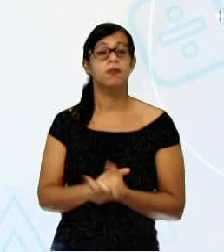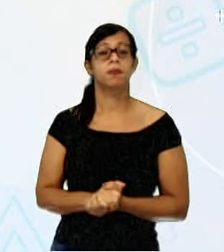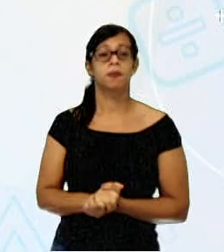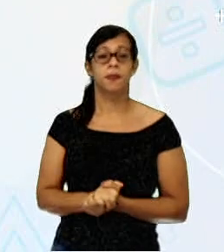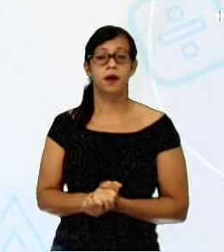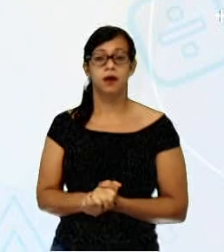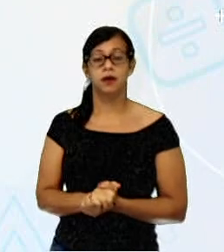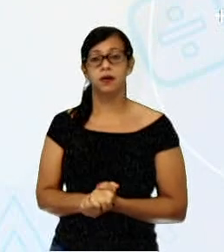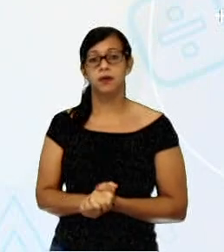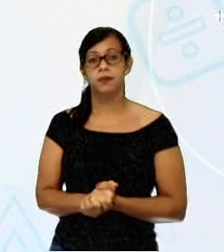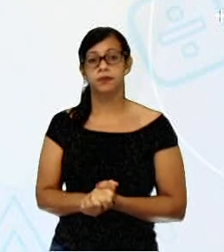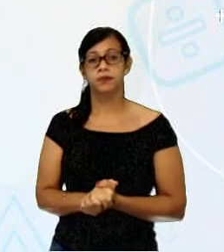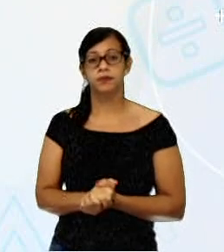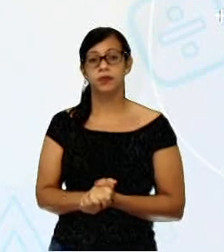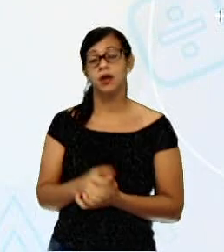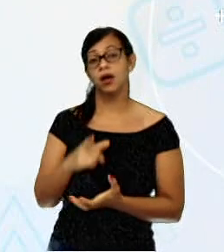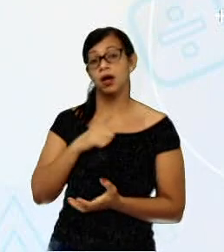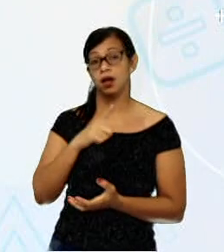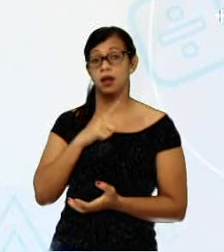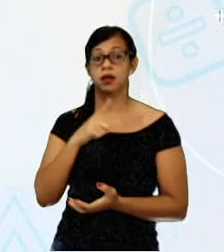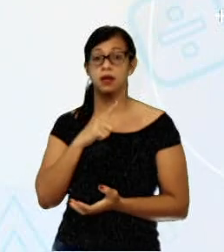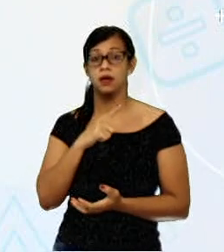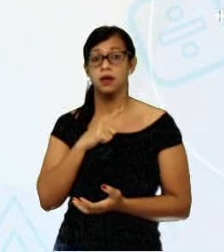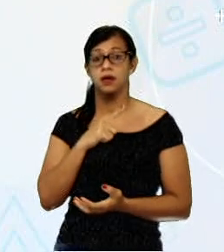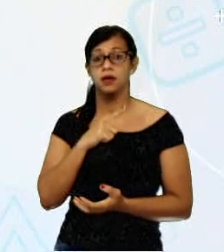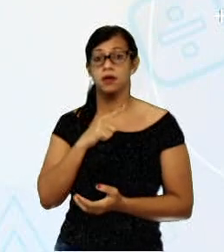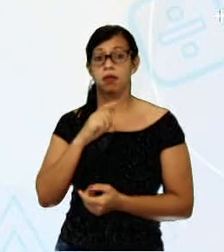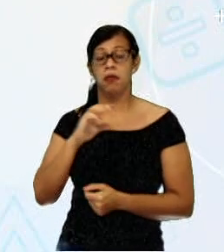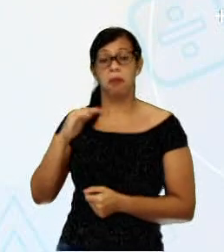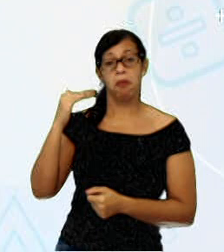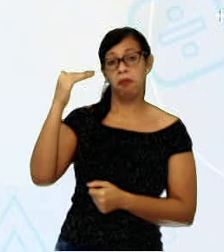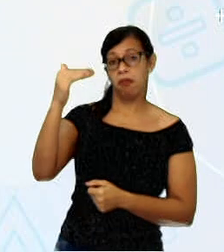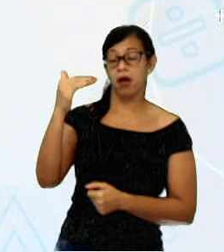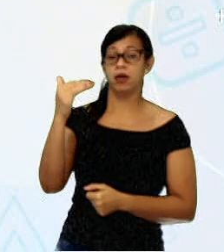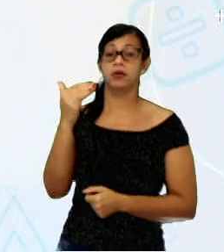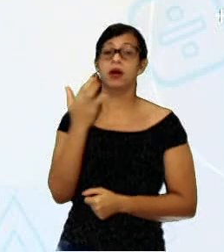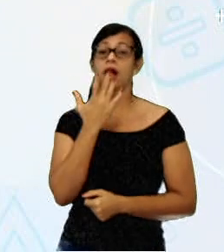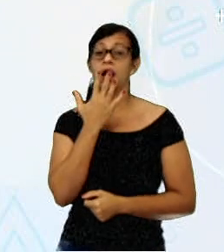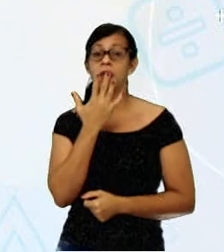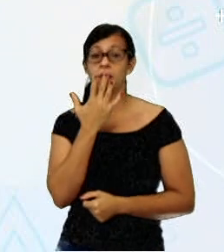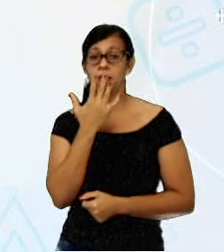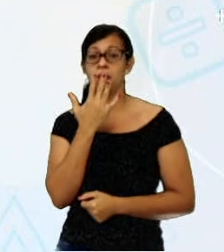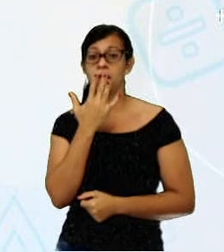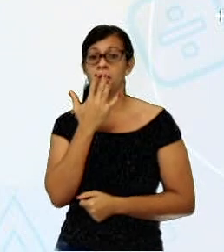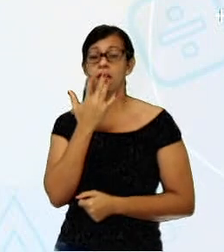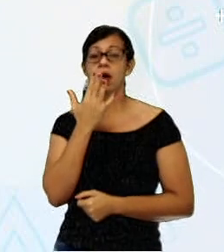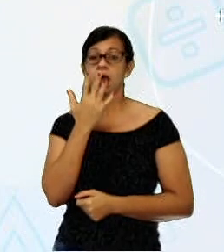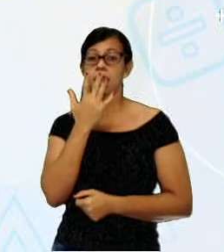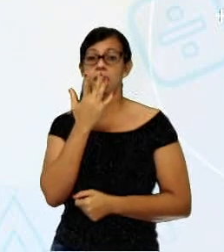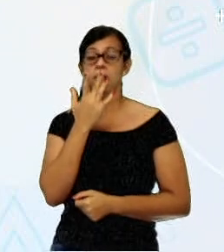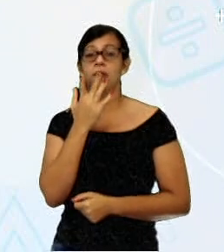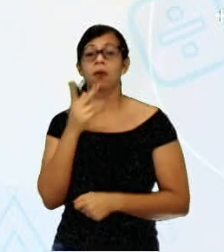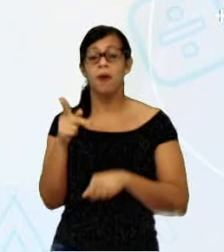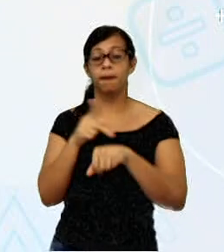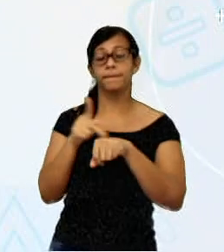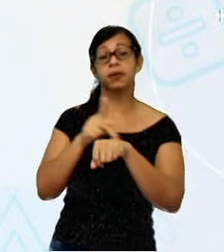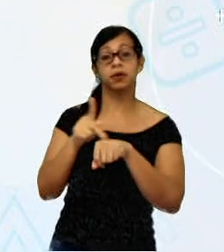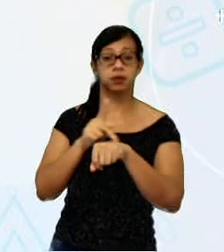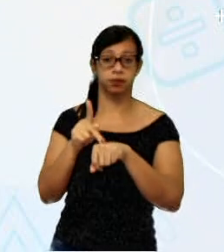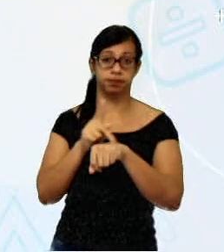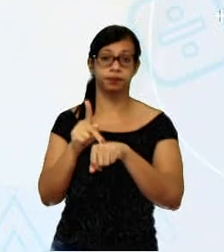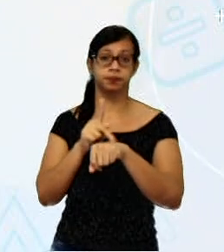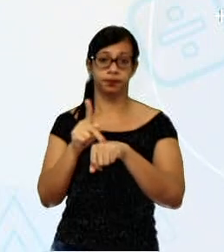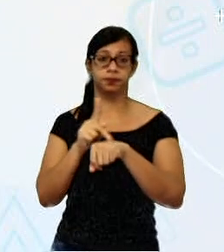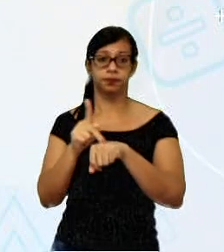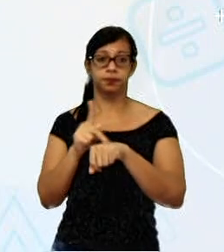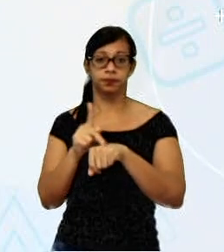ela tem mais a cor preta, a cor escura. Então, as pinturas feitas com essa tinta, normalmente, elas são monocromáticas, elas